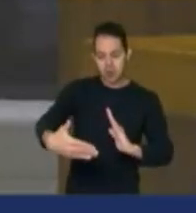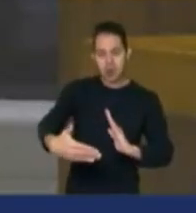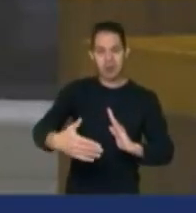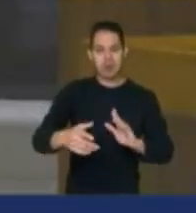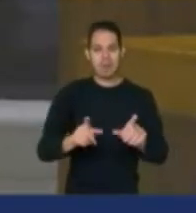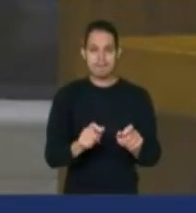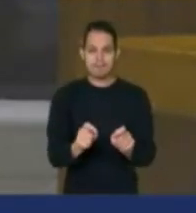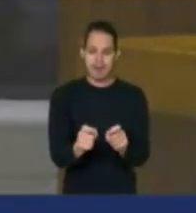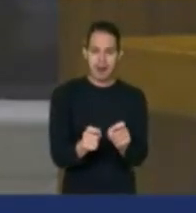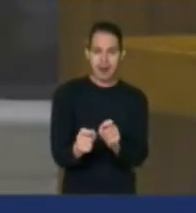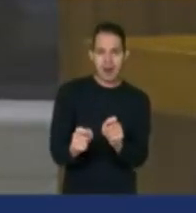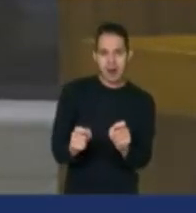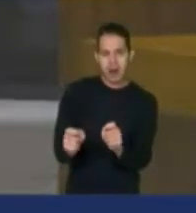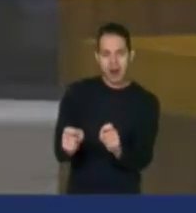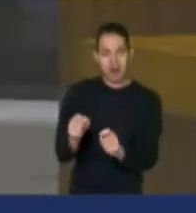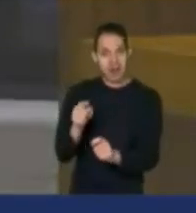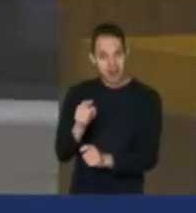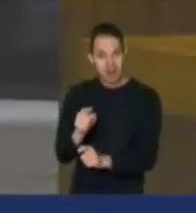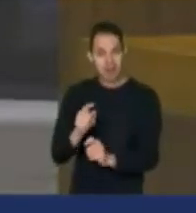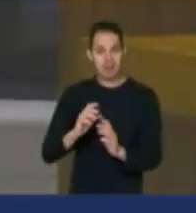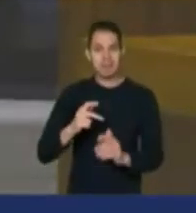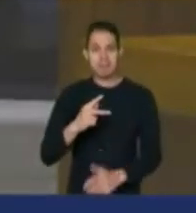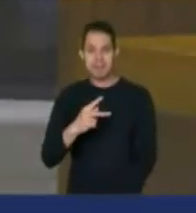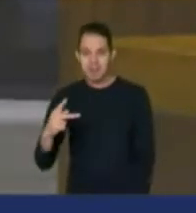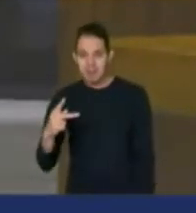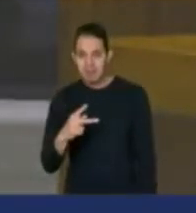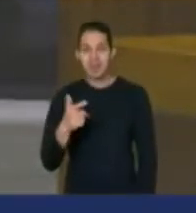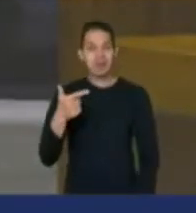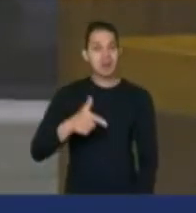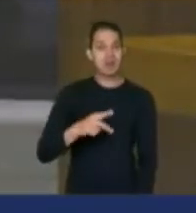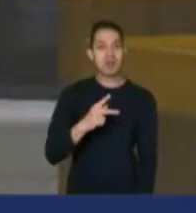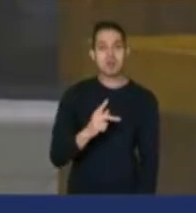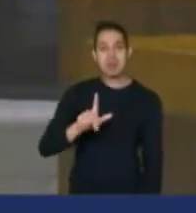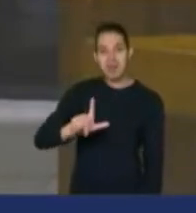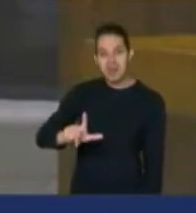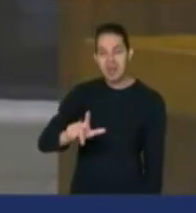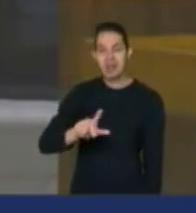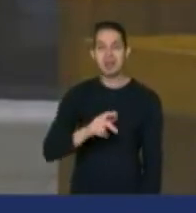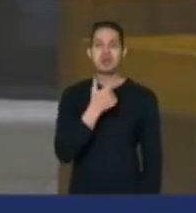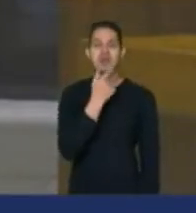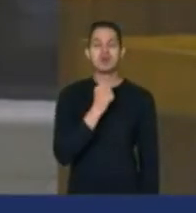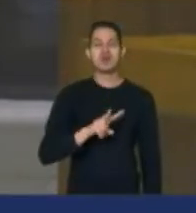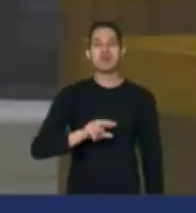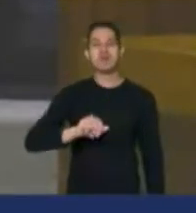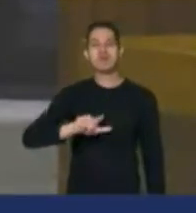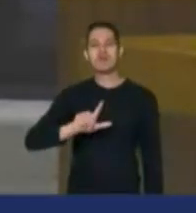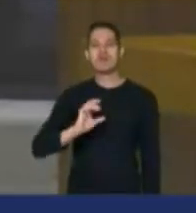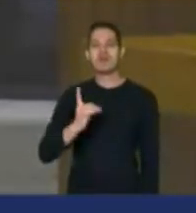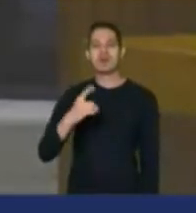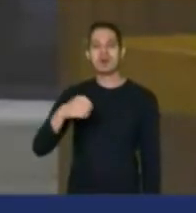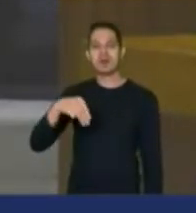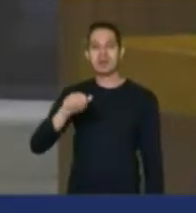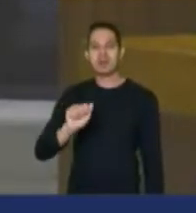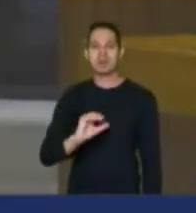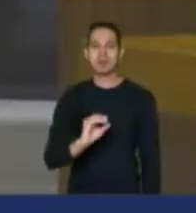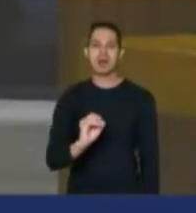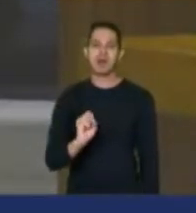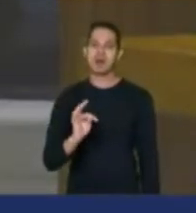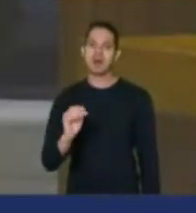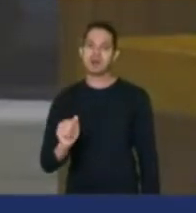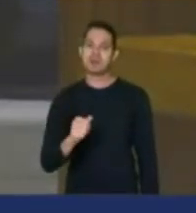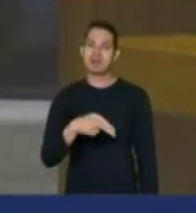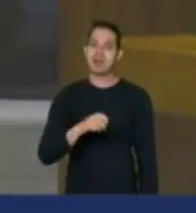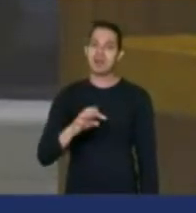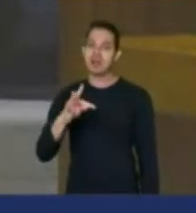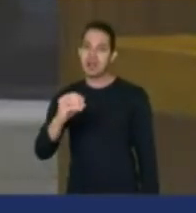casa do PP, do PL, do senhor Valdemar Costa Neto, o BOE, ícone